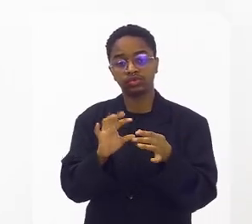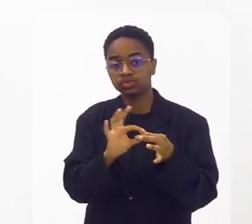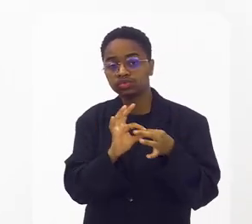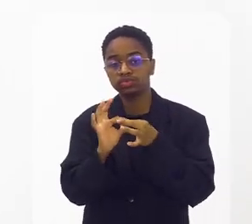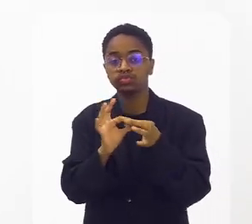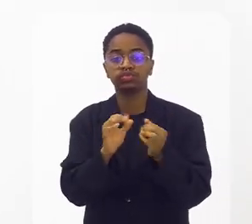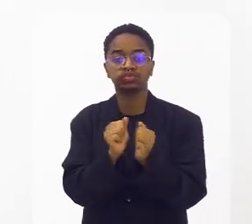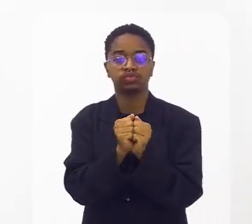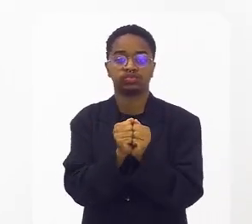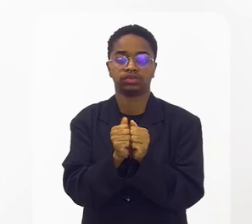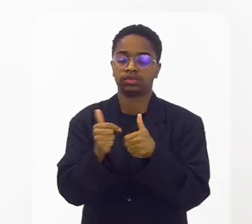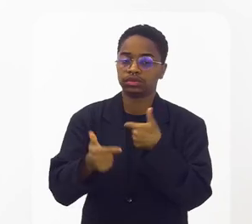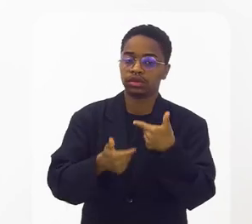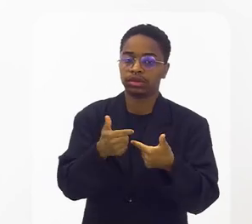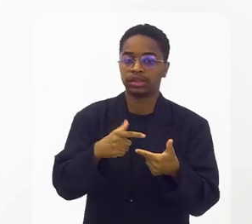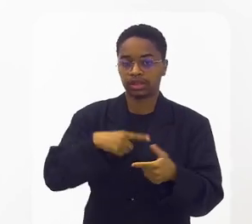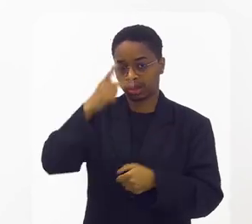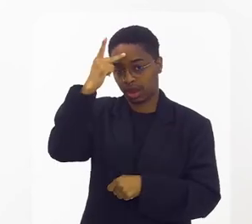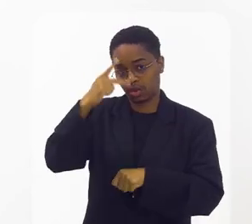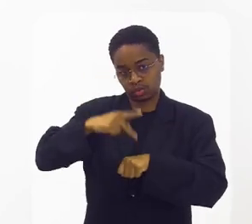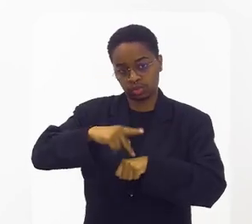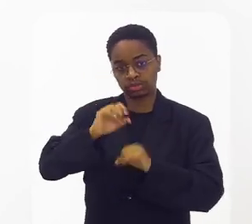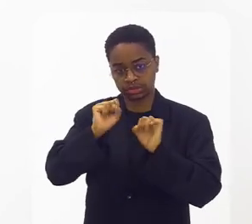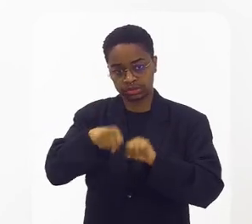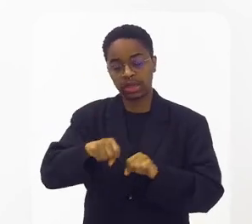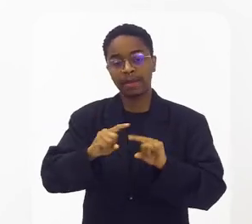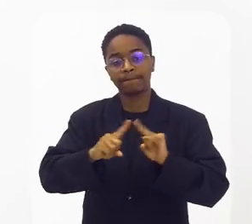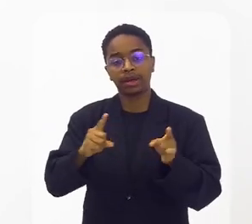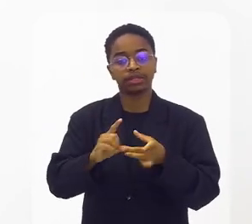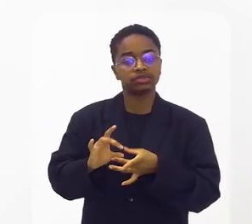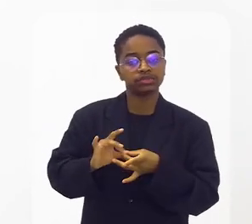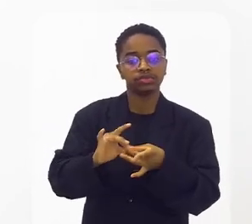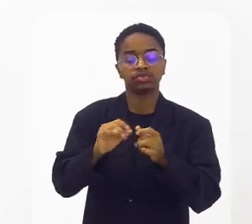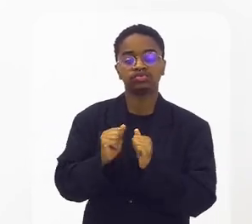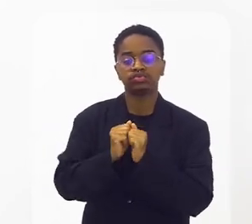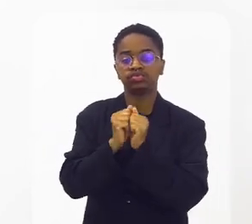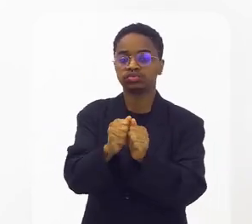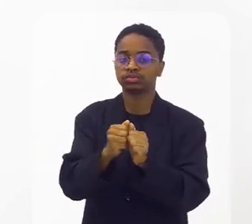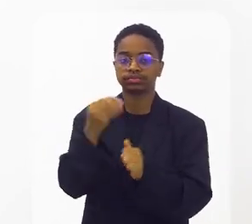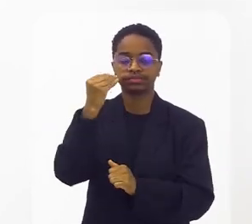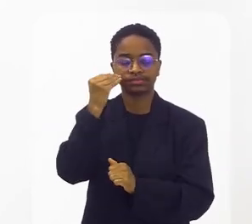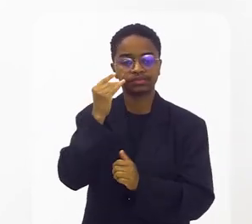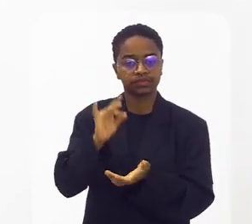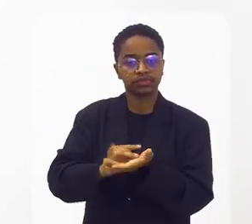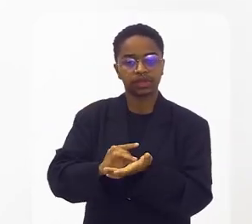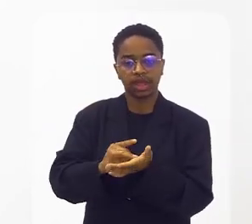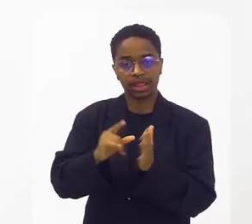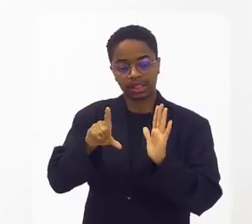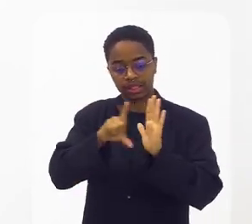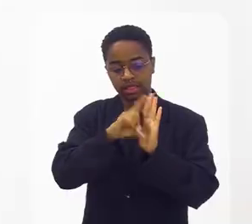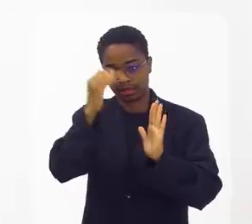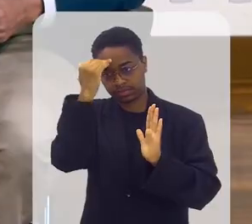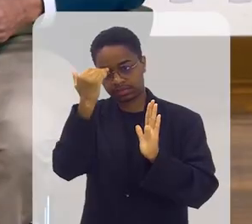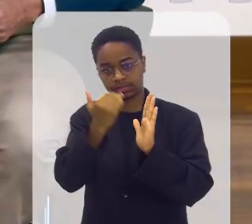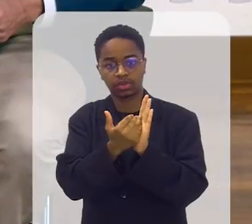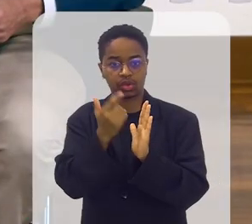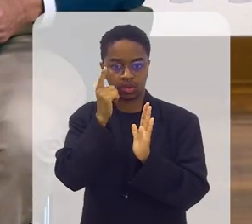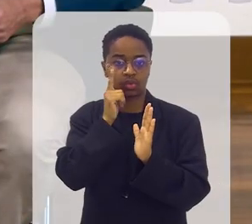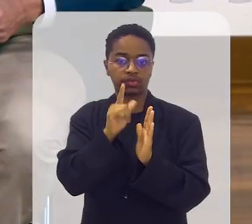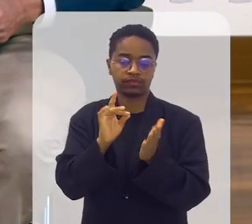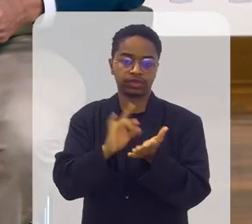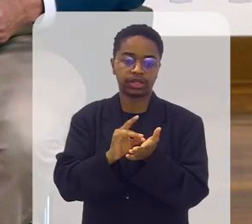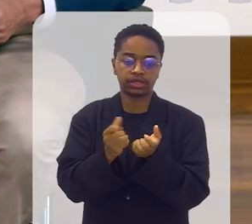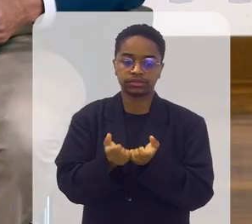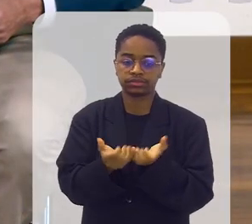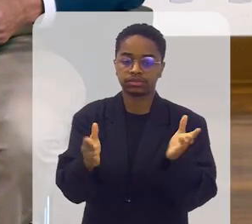unidos. Cada um com sua autonomia, mas de mãos dadas, para que a efetivação das leis chegue,